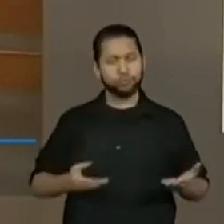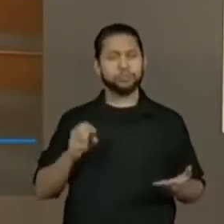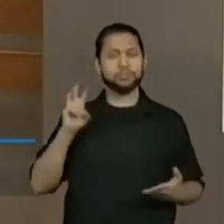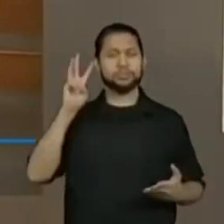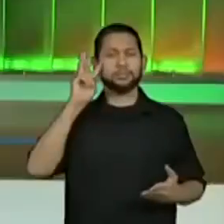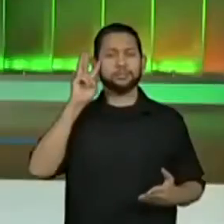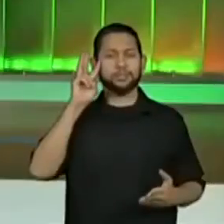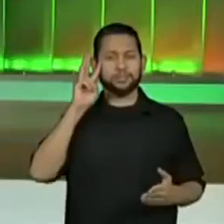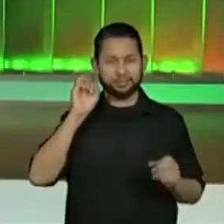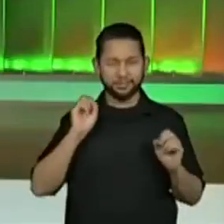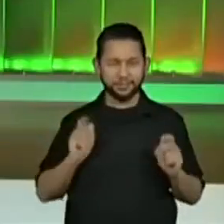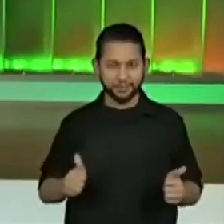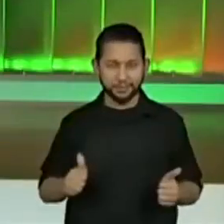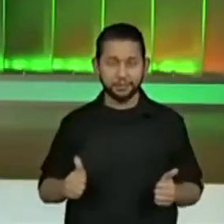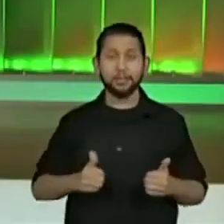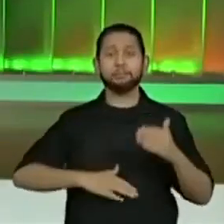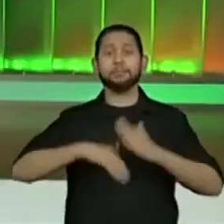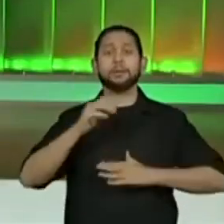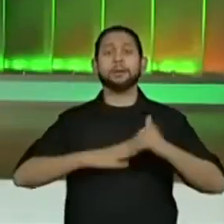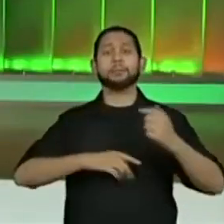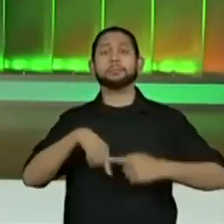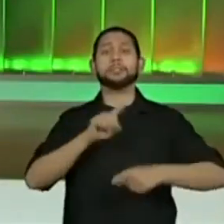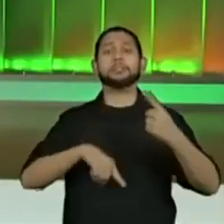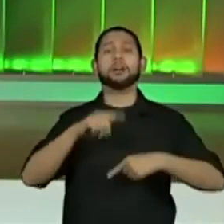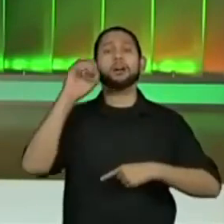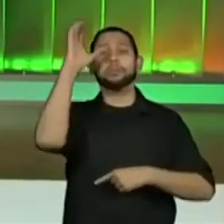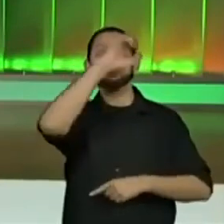português. Vamos ver a habilidade da aula de hoje?